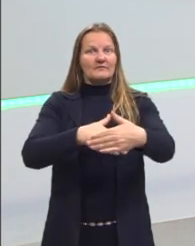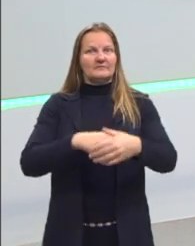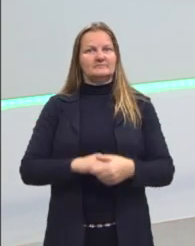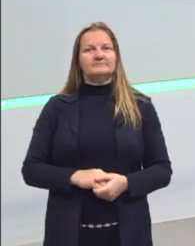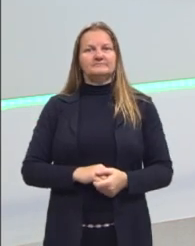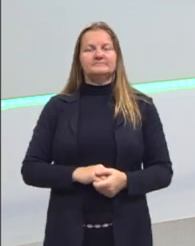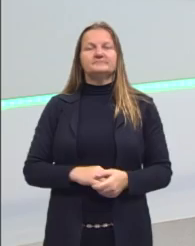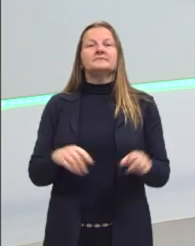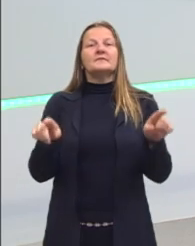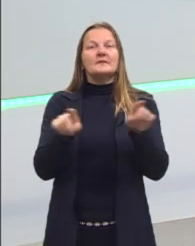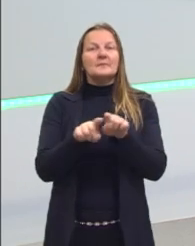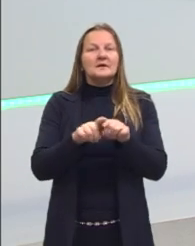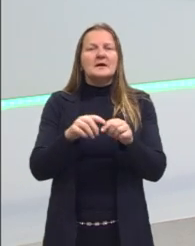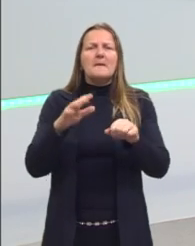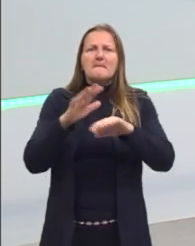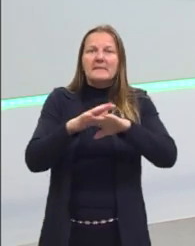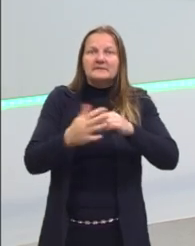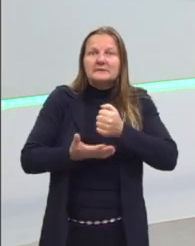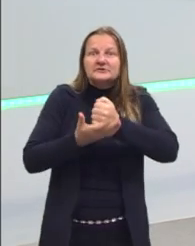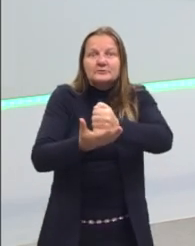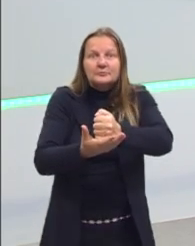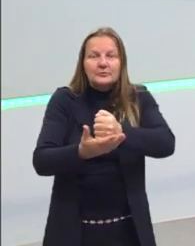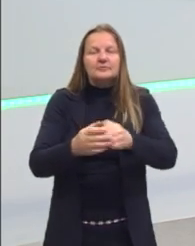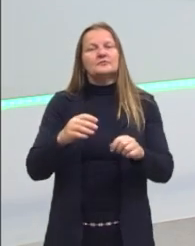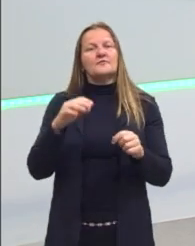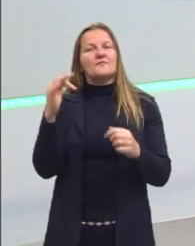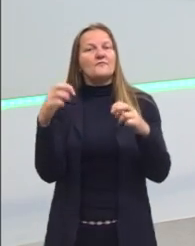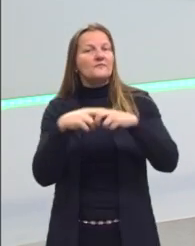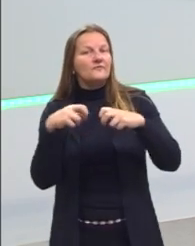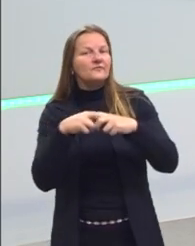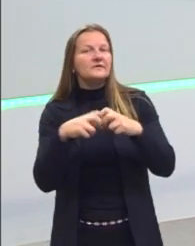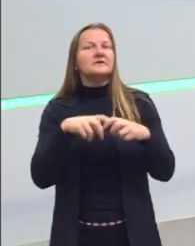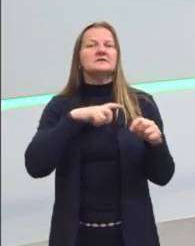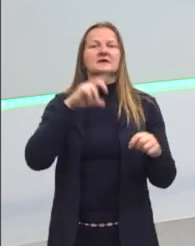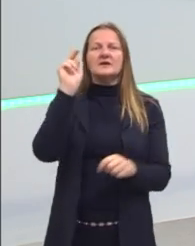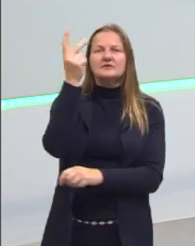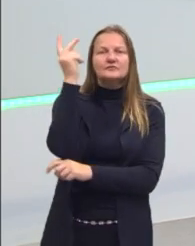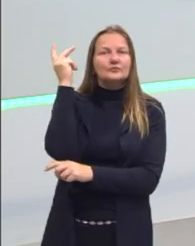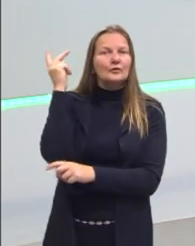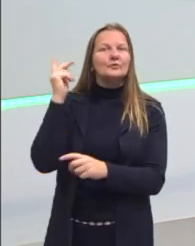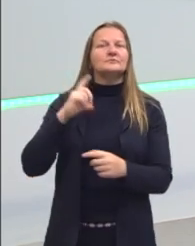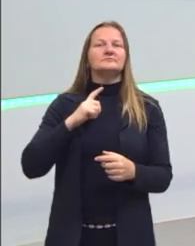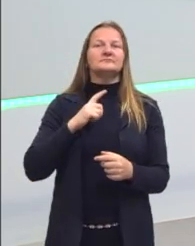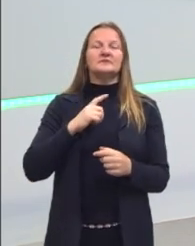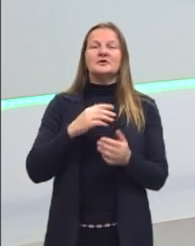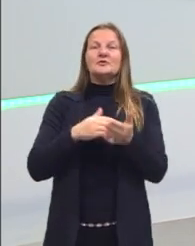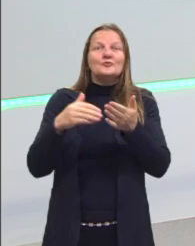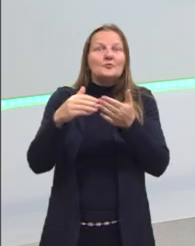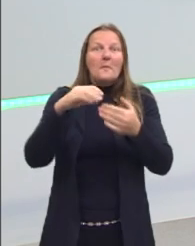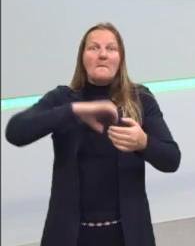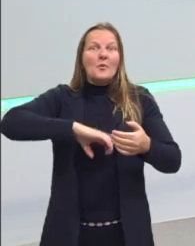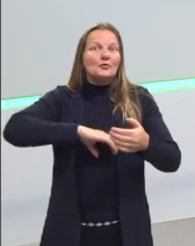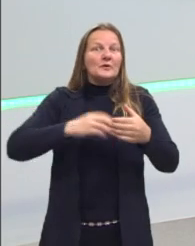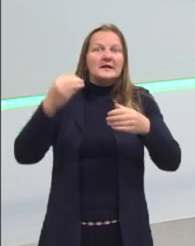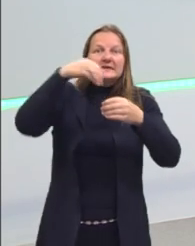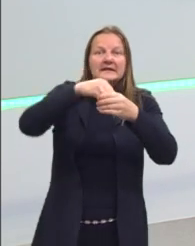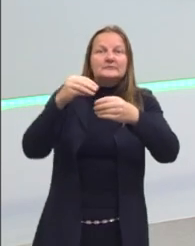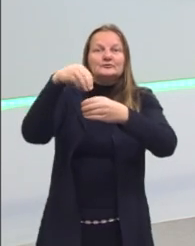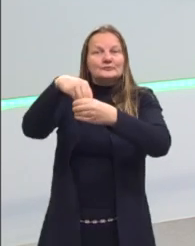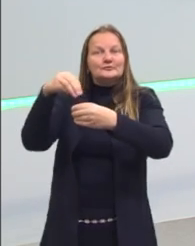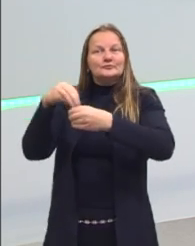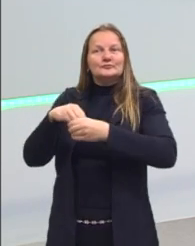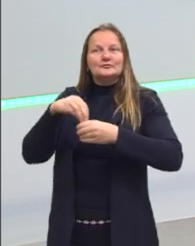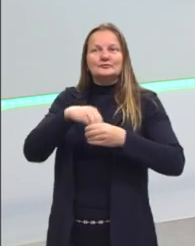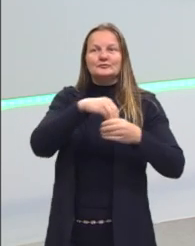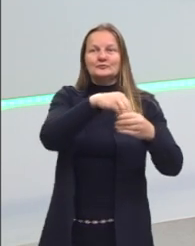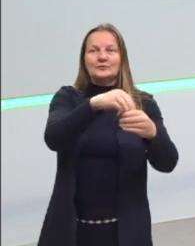Eles vão colaborar lá na matemática, lá na física, lá na história. Então, eles vão ajudar vocês a